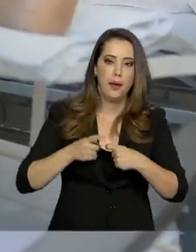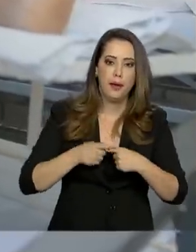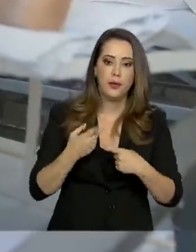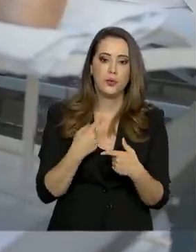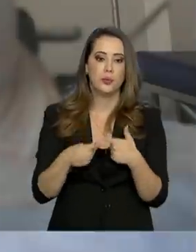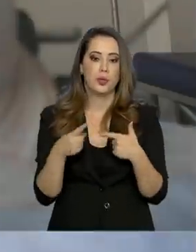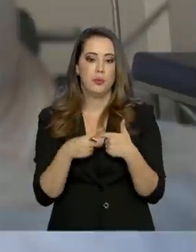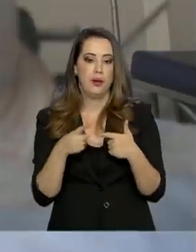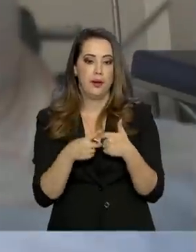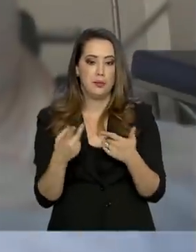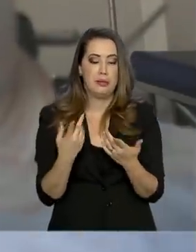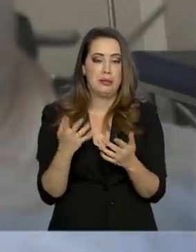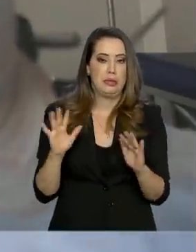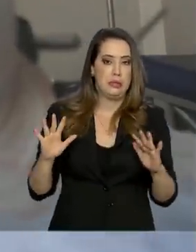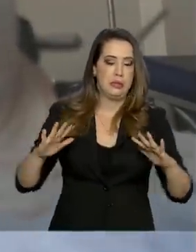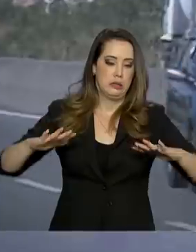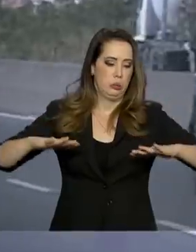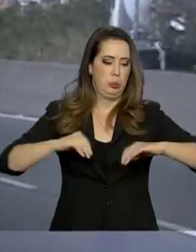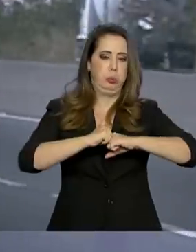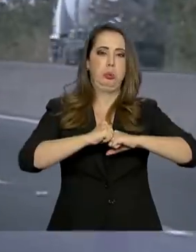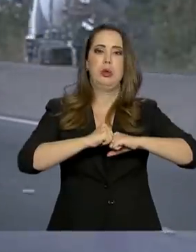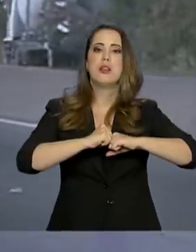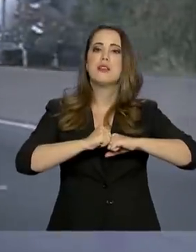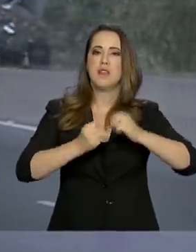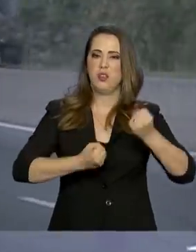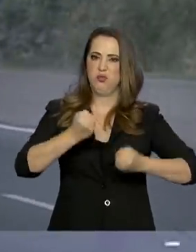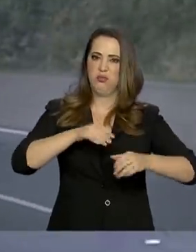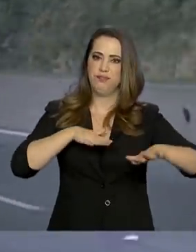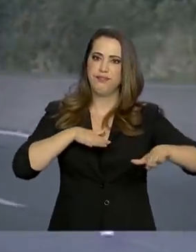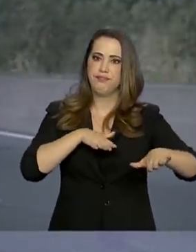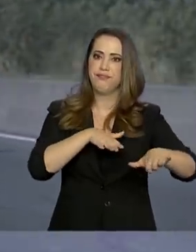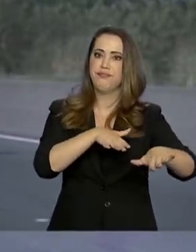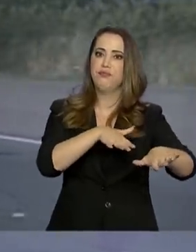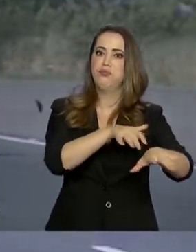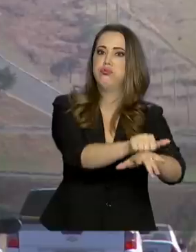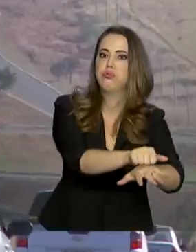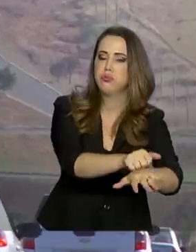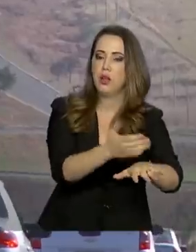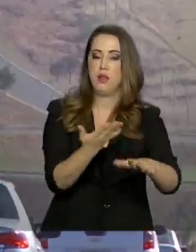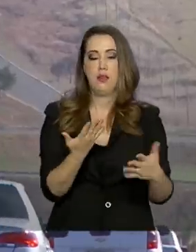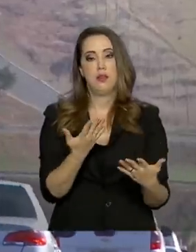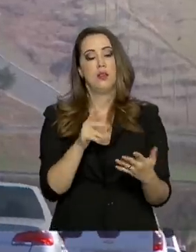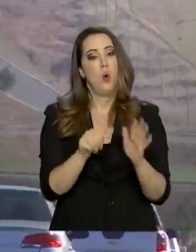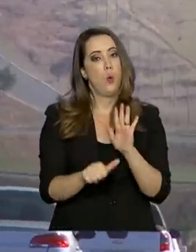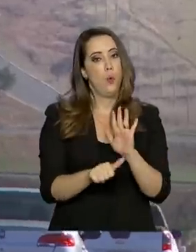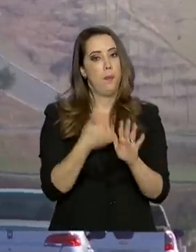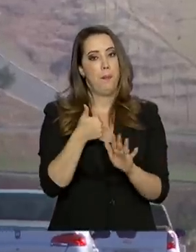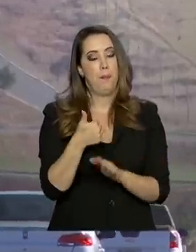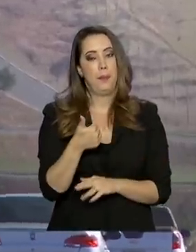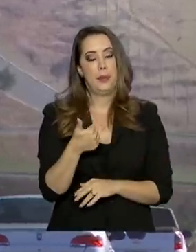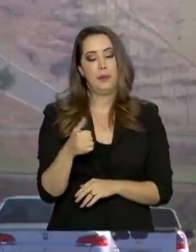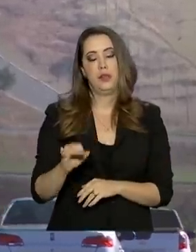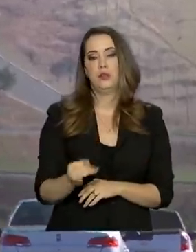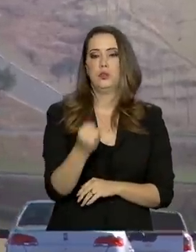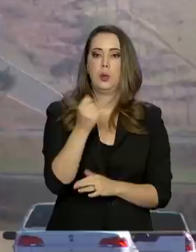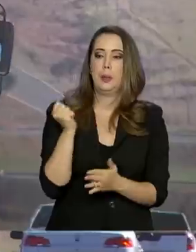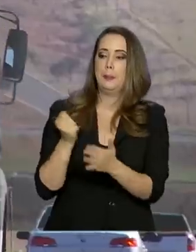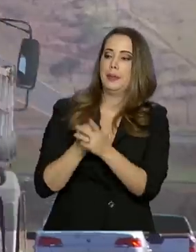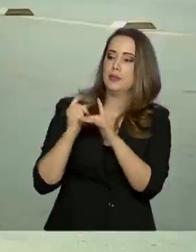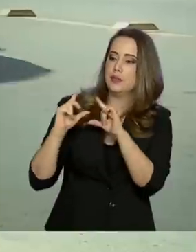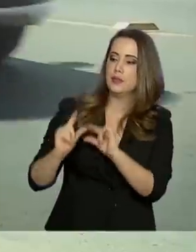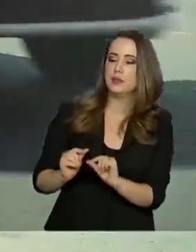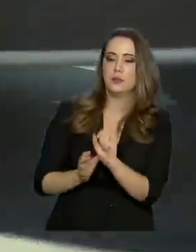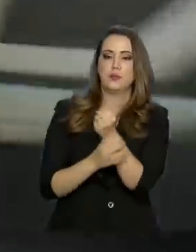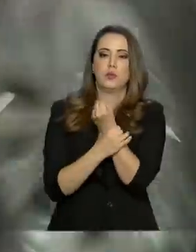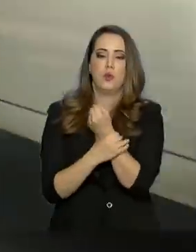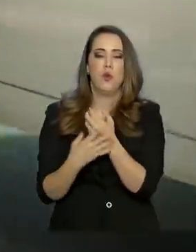causadas por acidentes de trânsito. A partir de 1º de janeiro, os motoristas vão pagar menos por esse seguro.